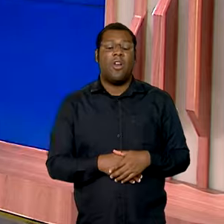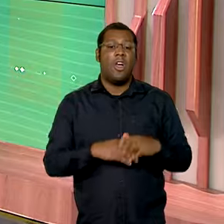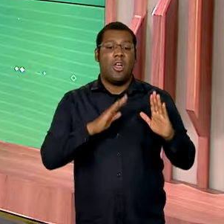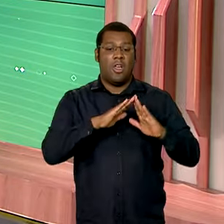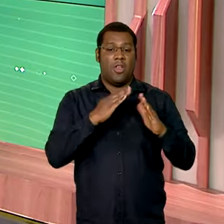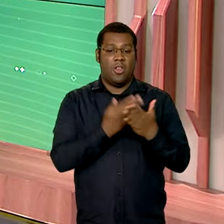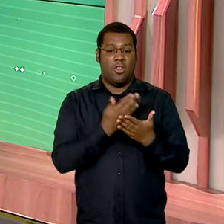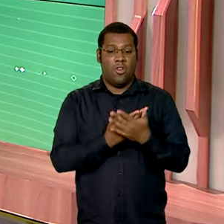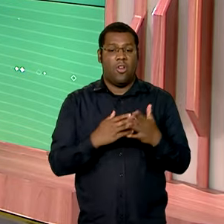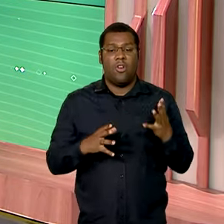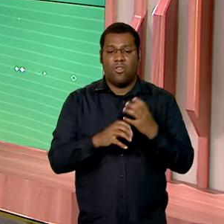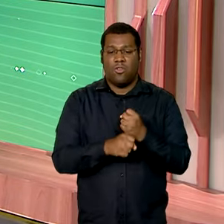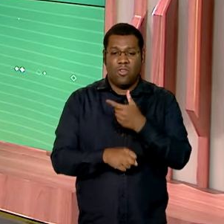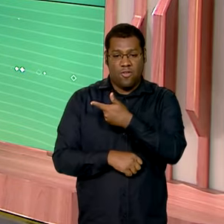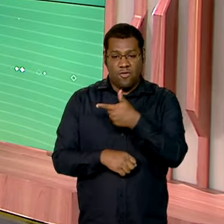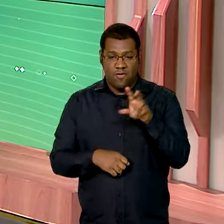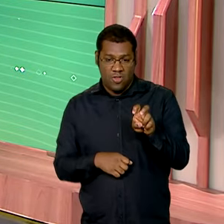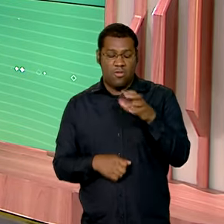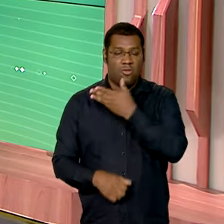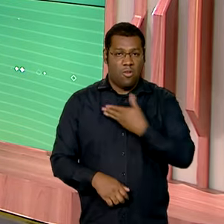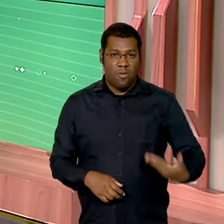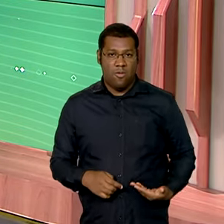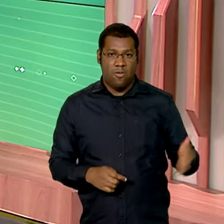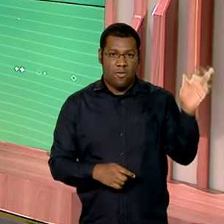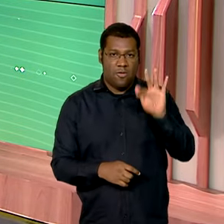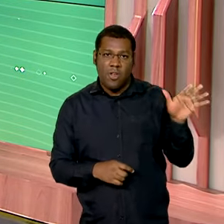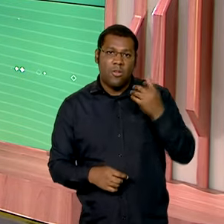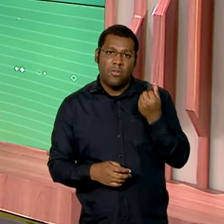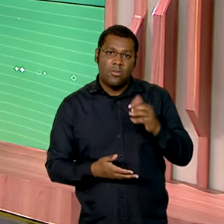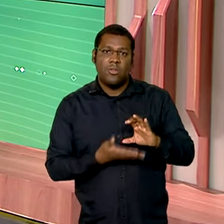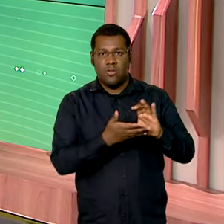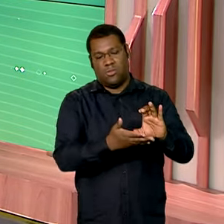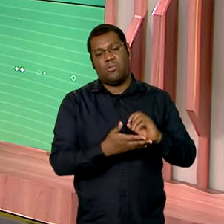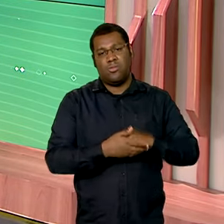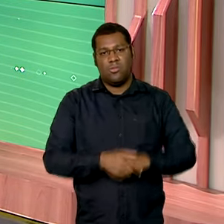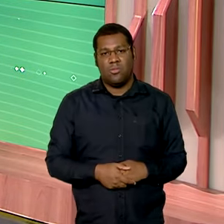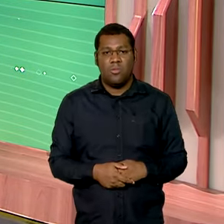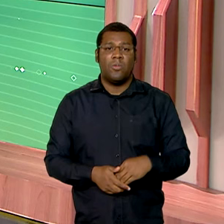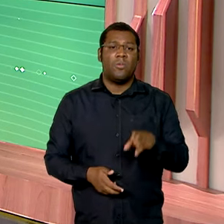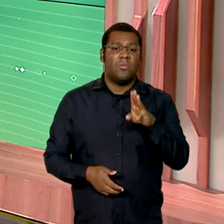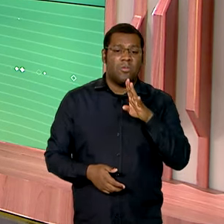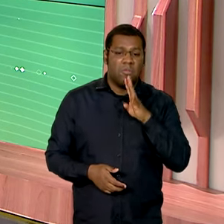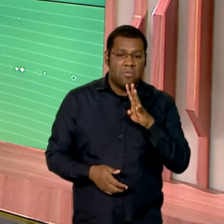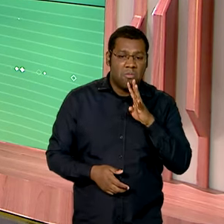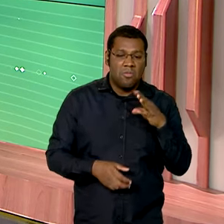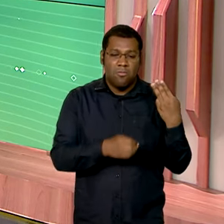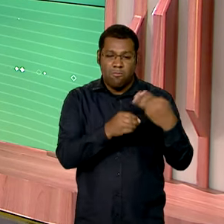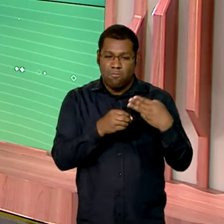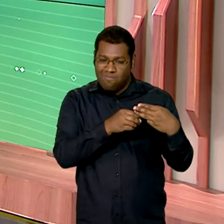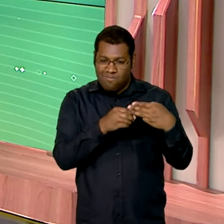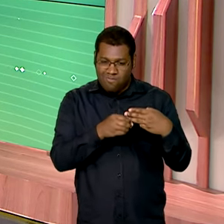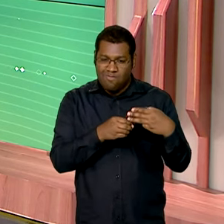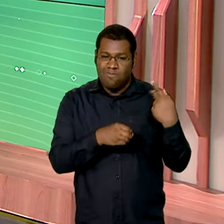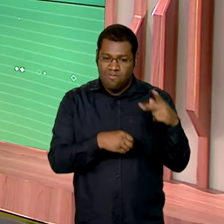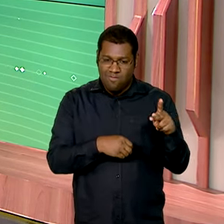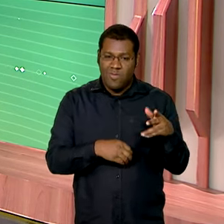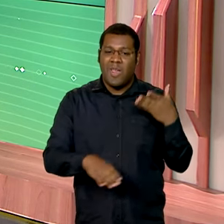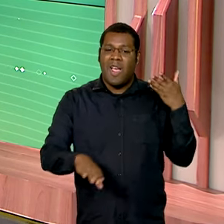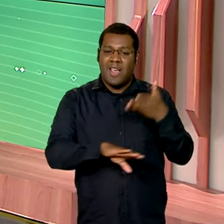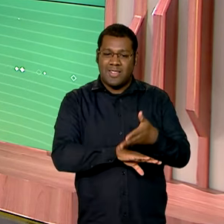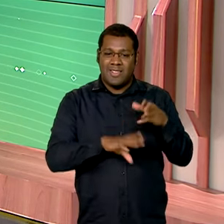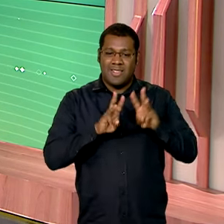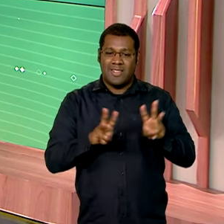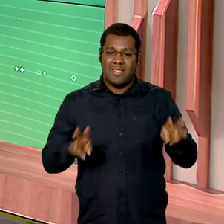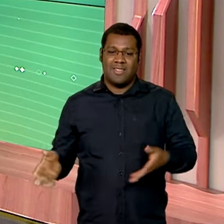receberam esses recursos. E você sabe que para saber mais sobre o seu município ou alguma localidade, basta acessar gov